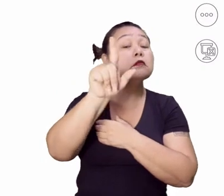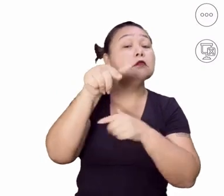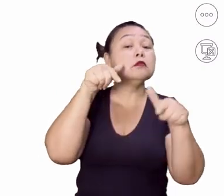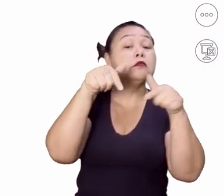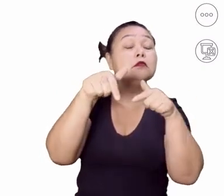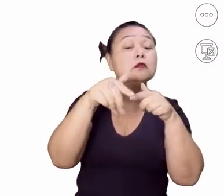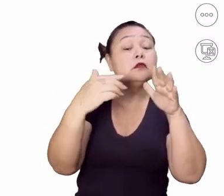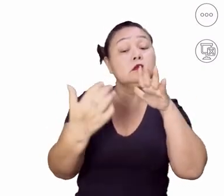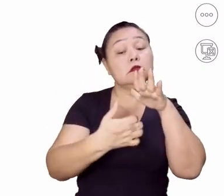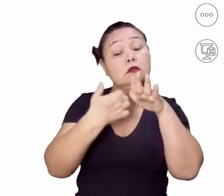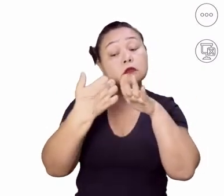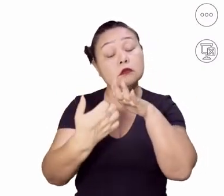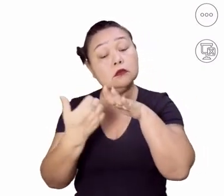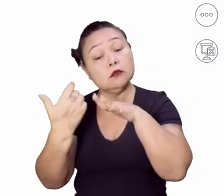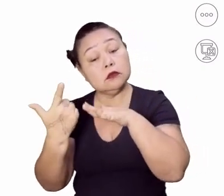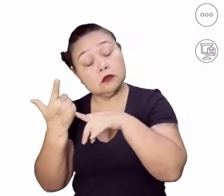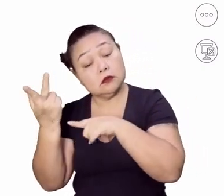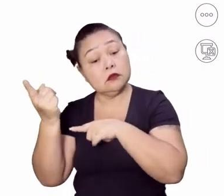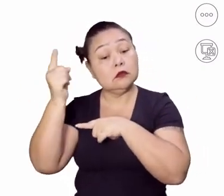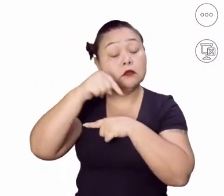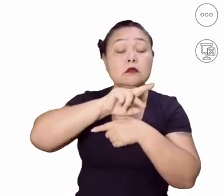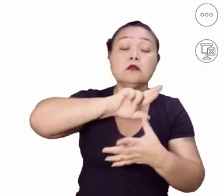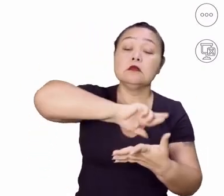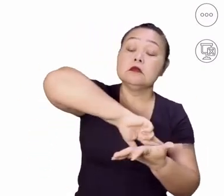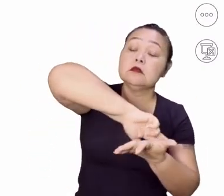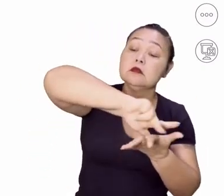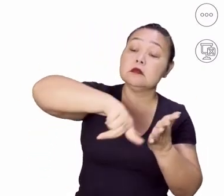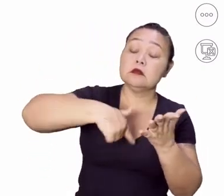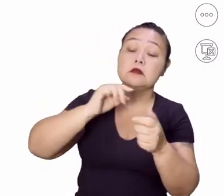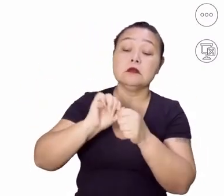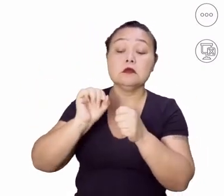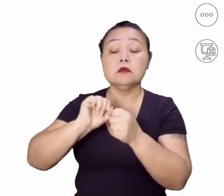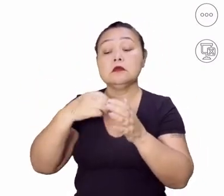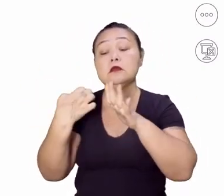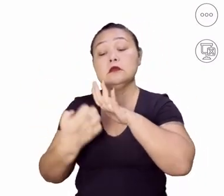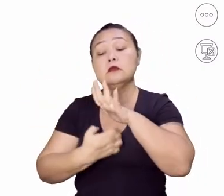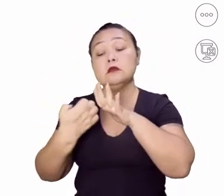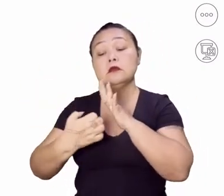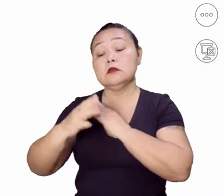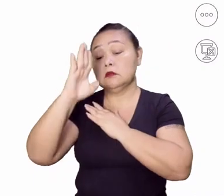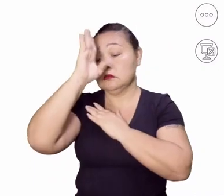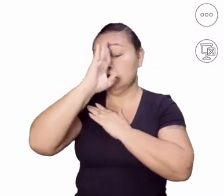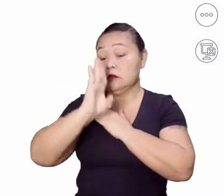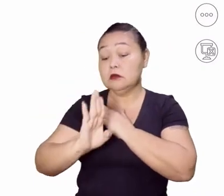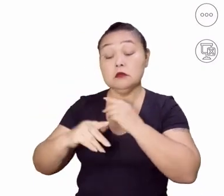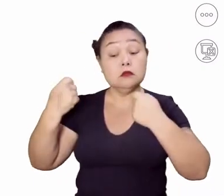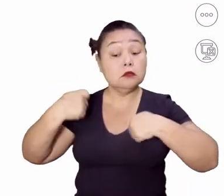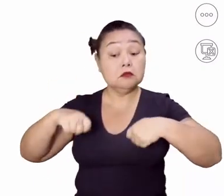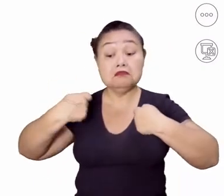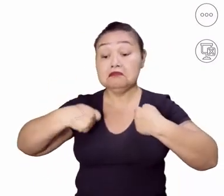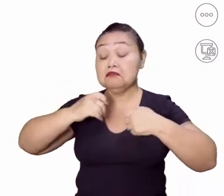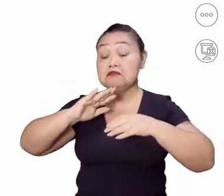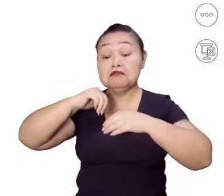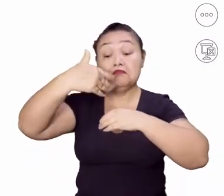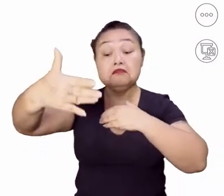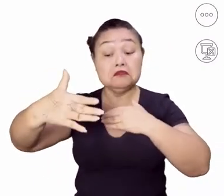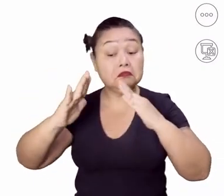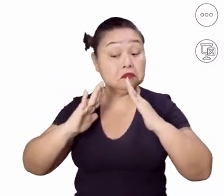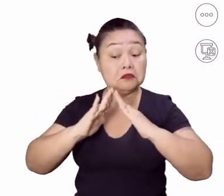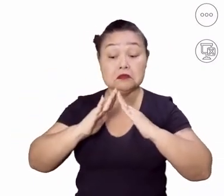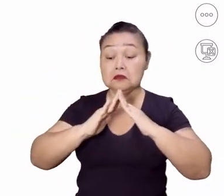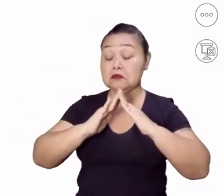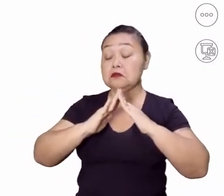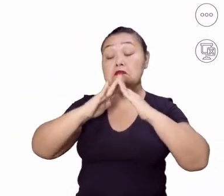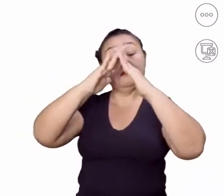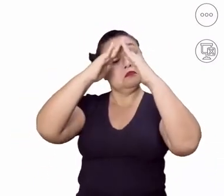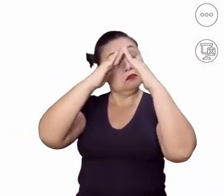trabalha para uma empresa que presta serviço para várias empresas do Brasil. E ele nem precisa sair de casa. Ele